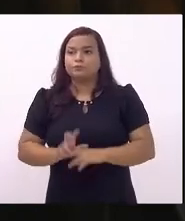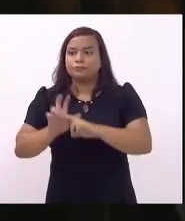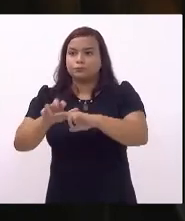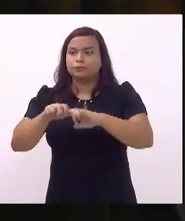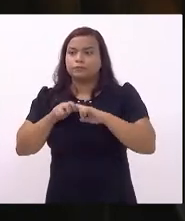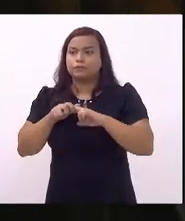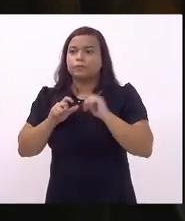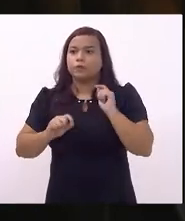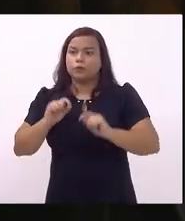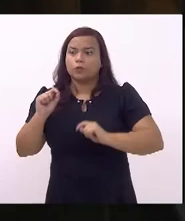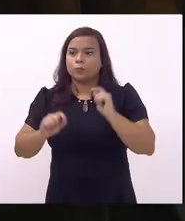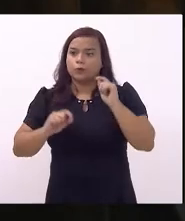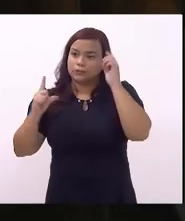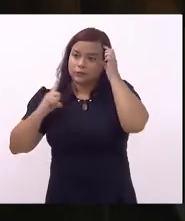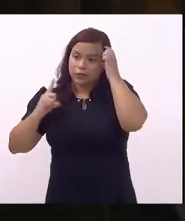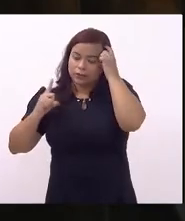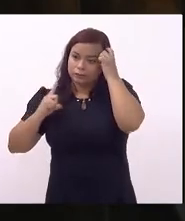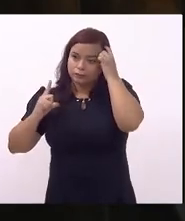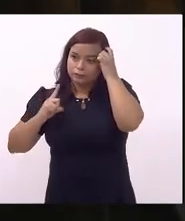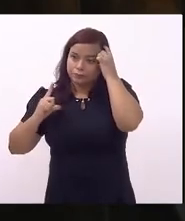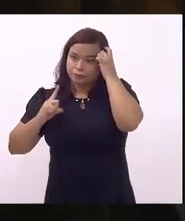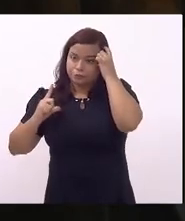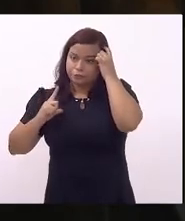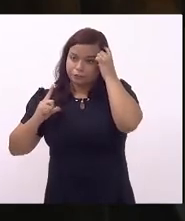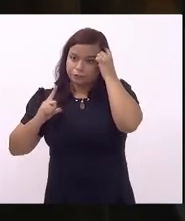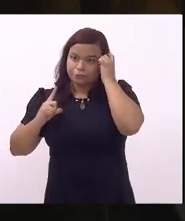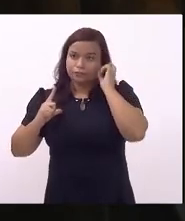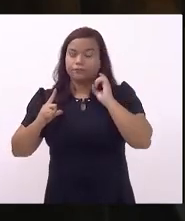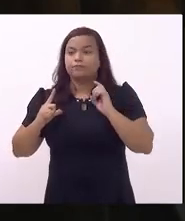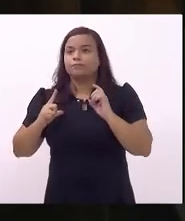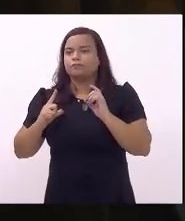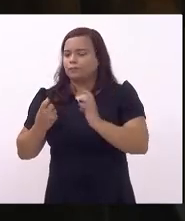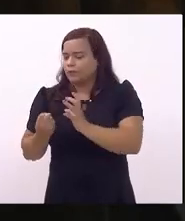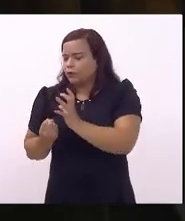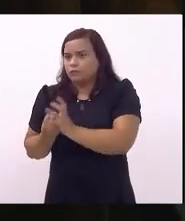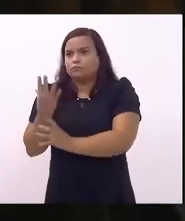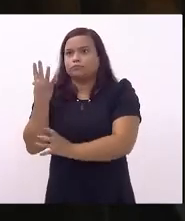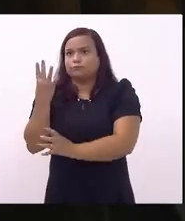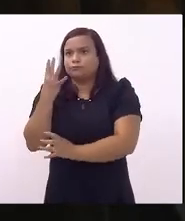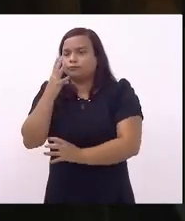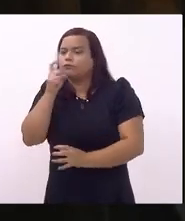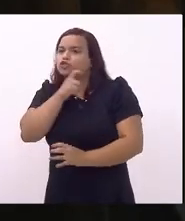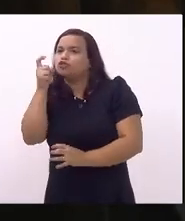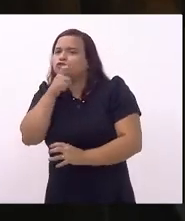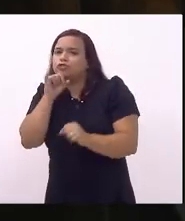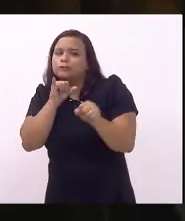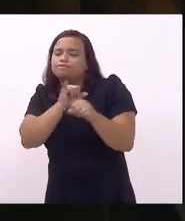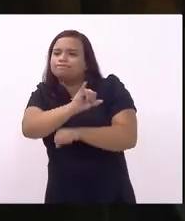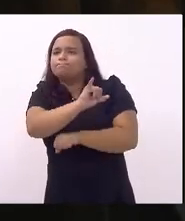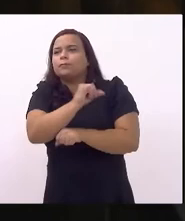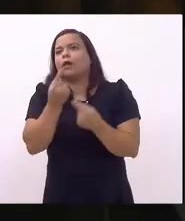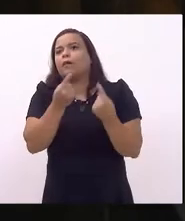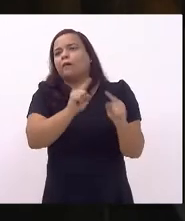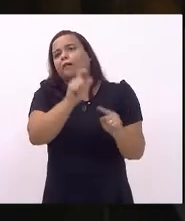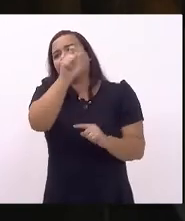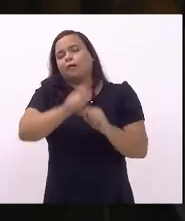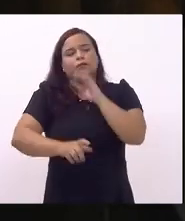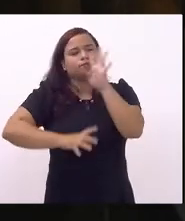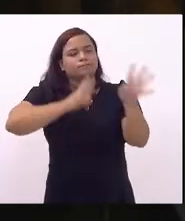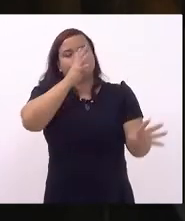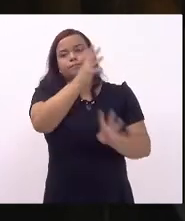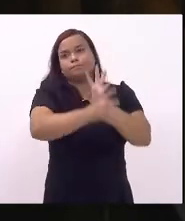de maneira infundada e caluniosa perpetrado as acusações